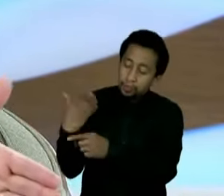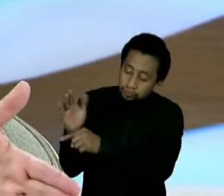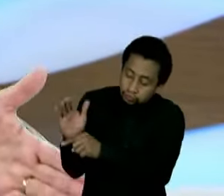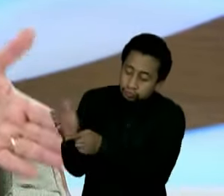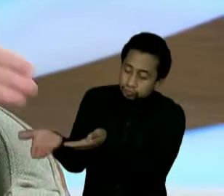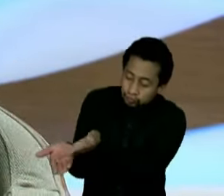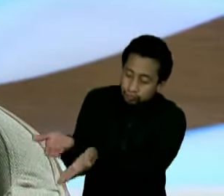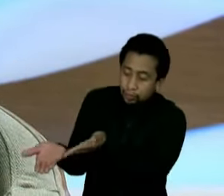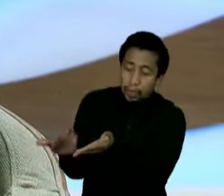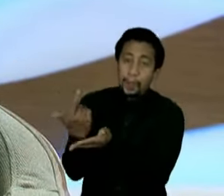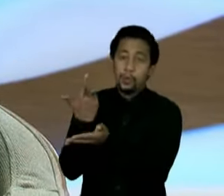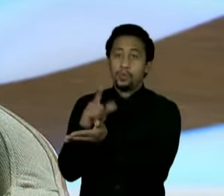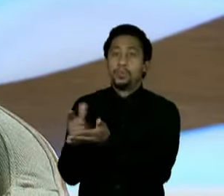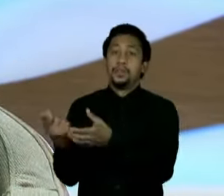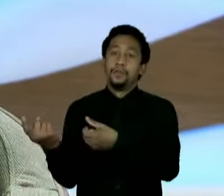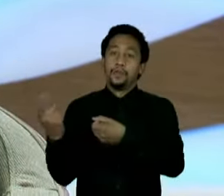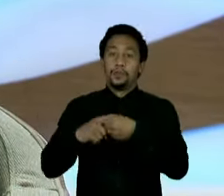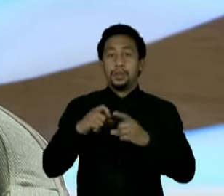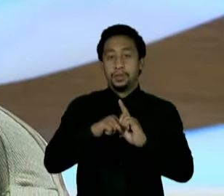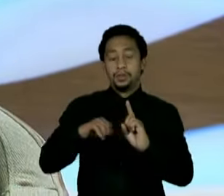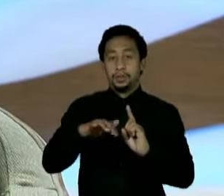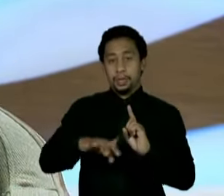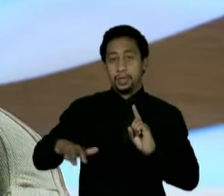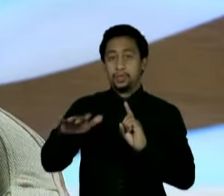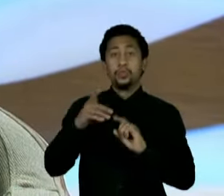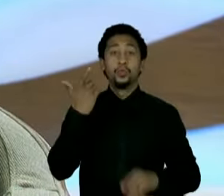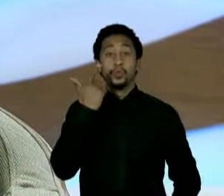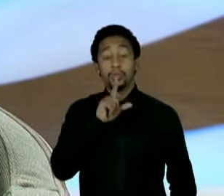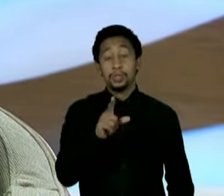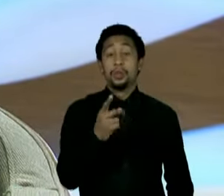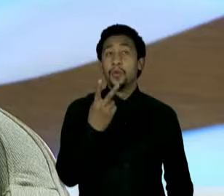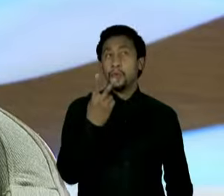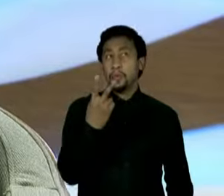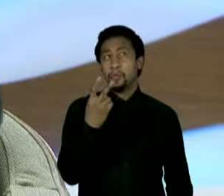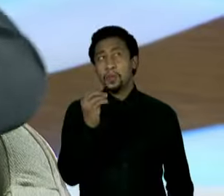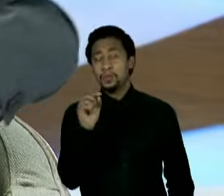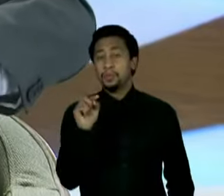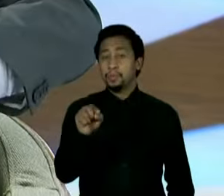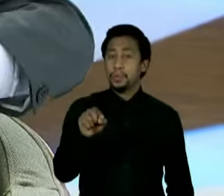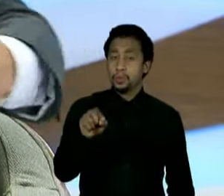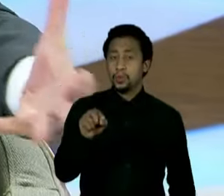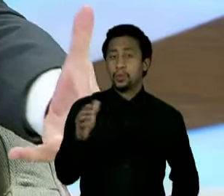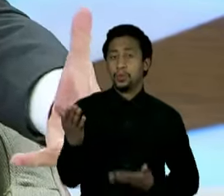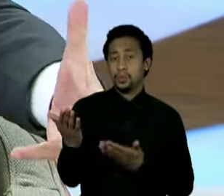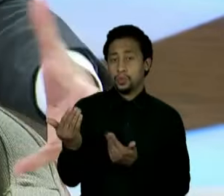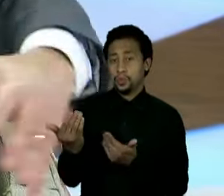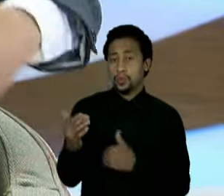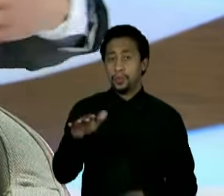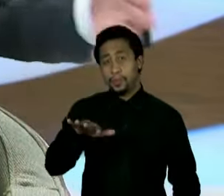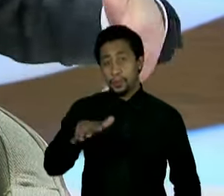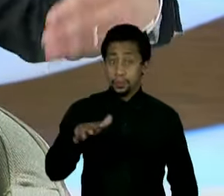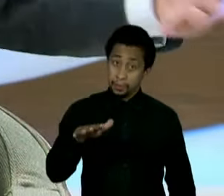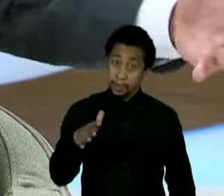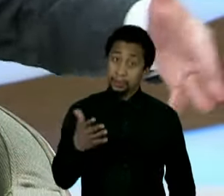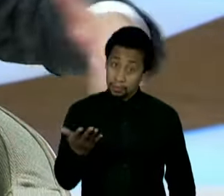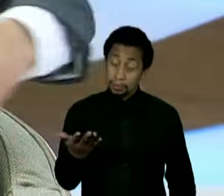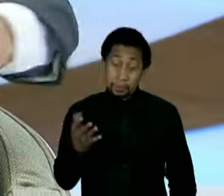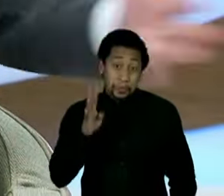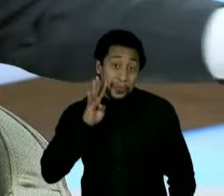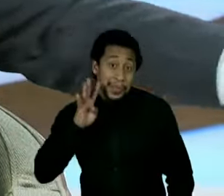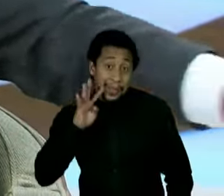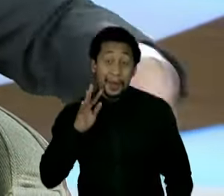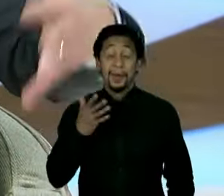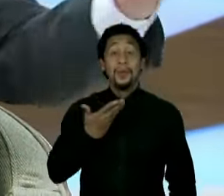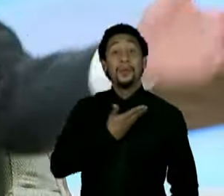governador, nós colocamos 20 e poucos mil jovens nesse mesmo tratamento. Foi um negócio super bacana que o governador, quando entrou,